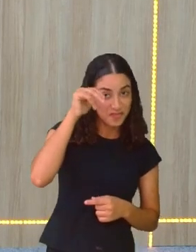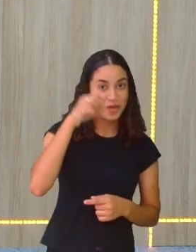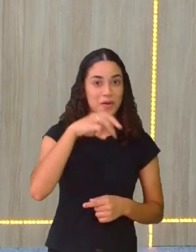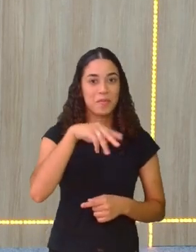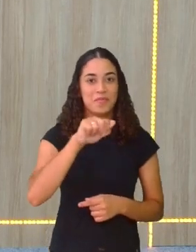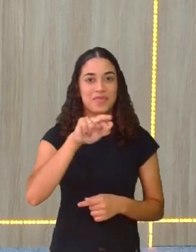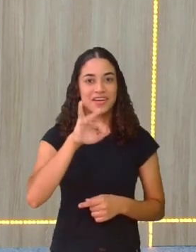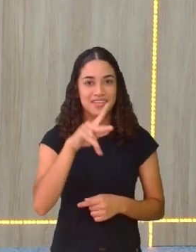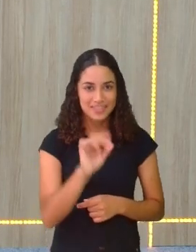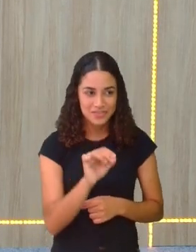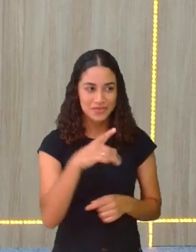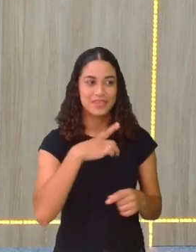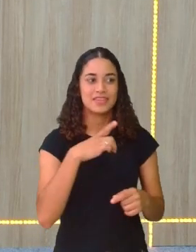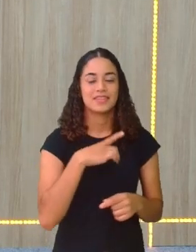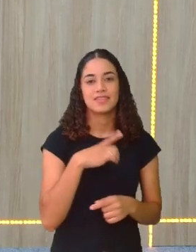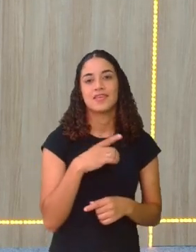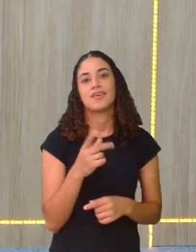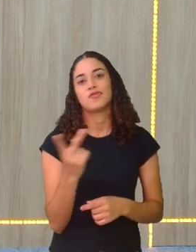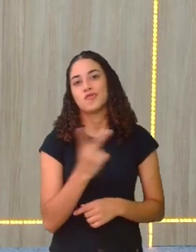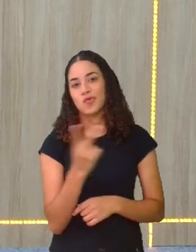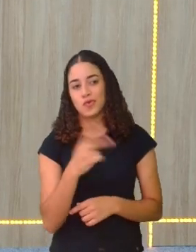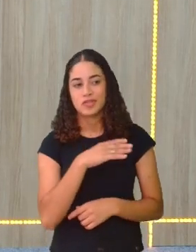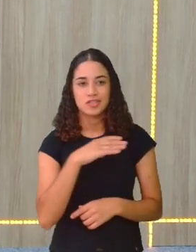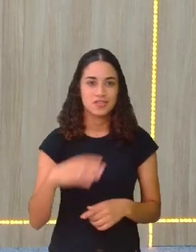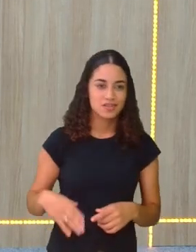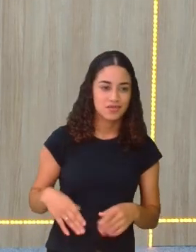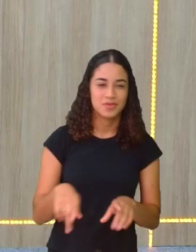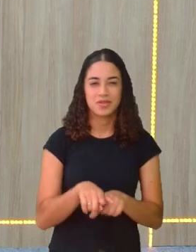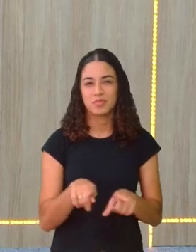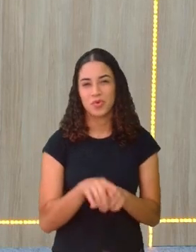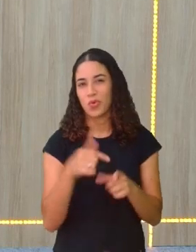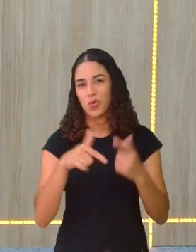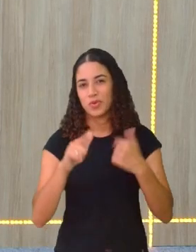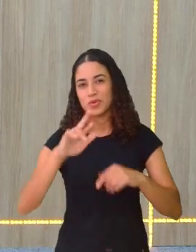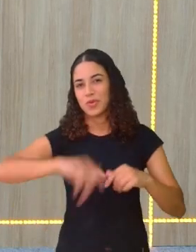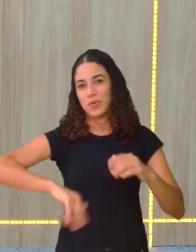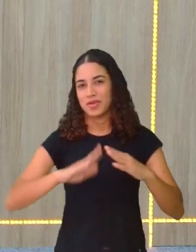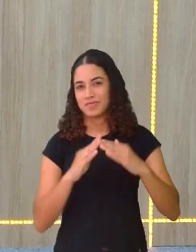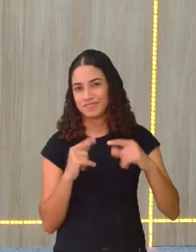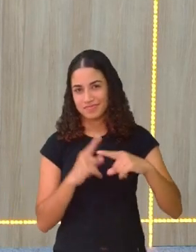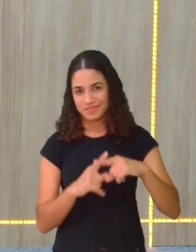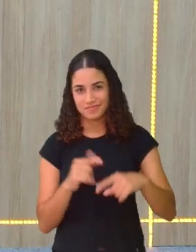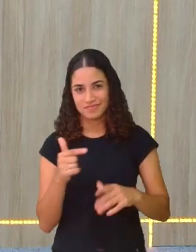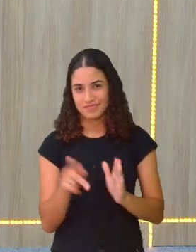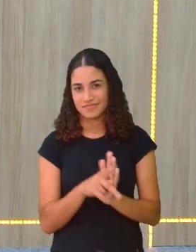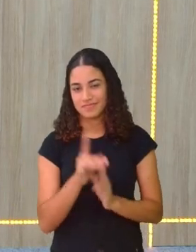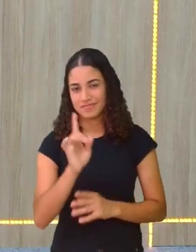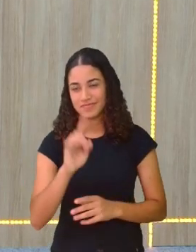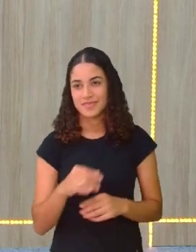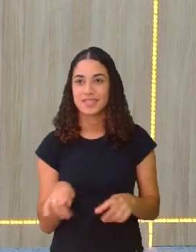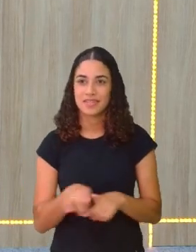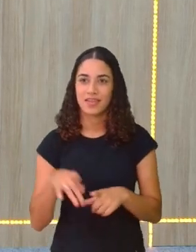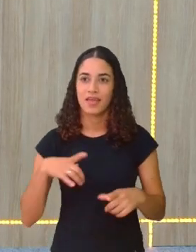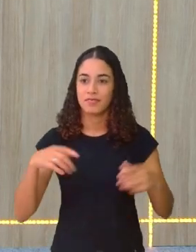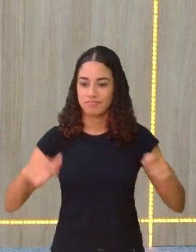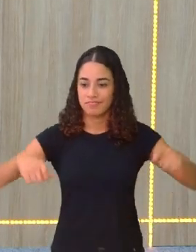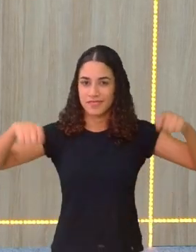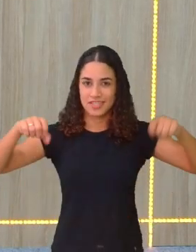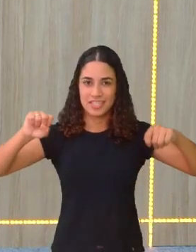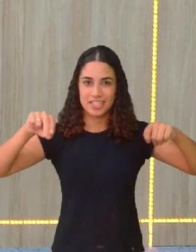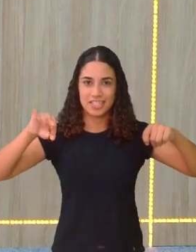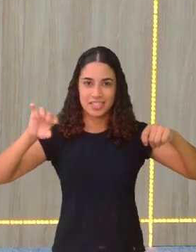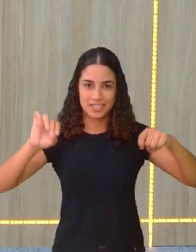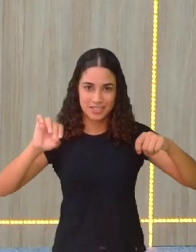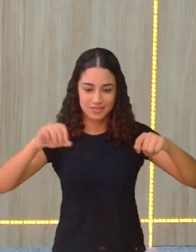tem o religioso e tem o profano dentro dele. E o Reisado, ele é só religioso. Vocês viram ali a bandeira dos santos.